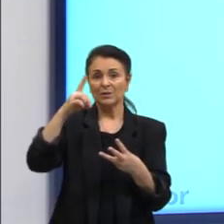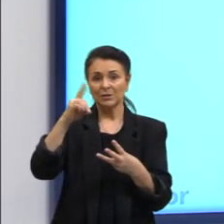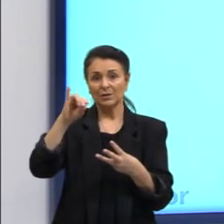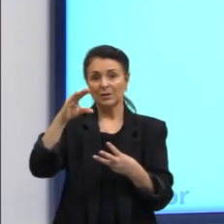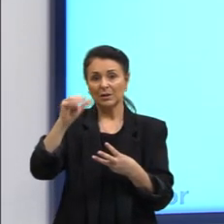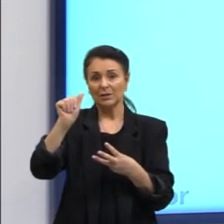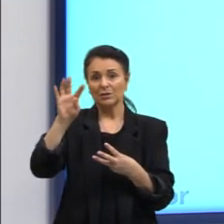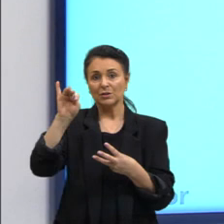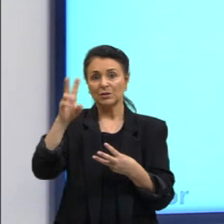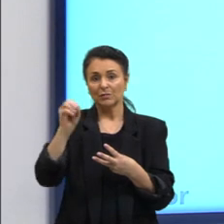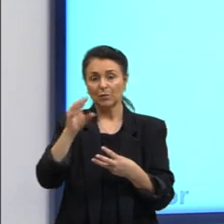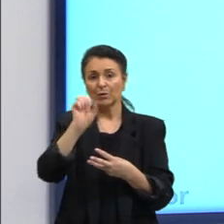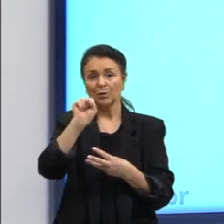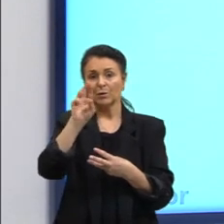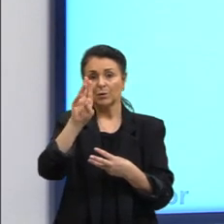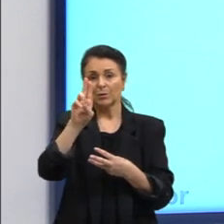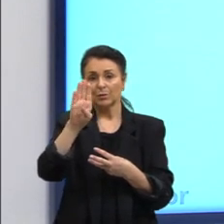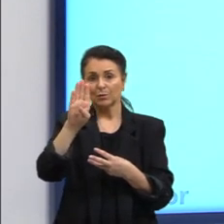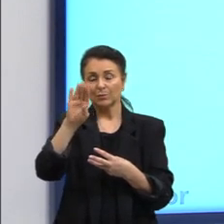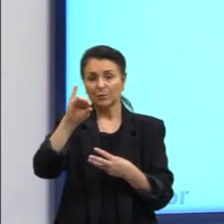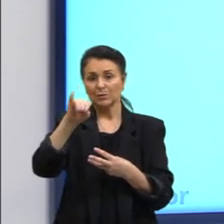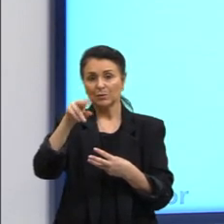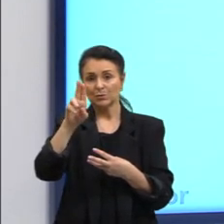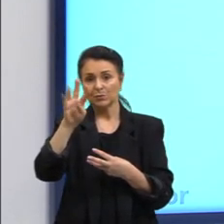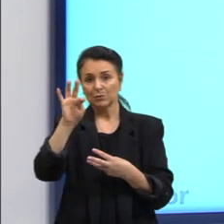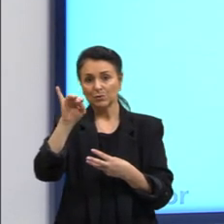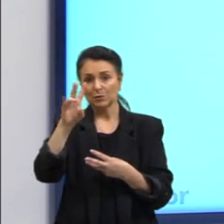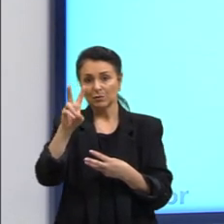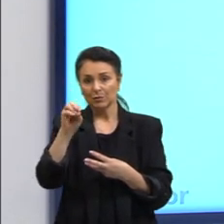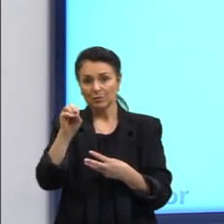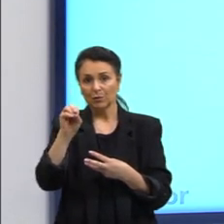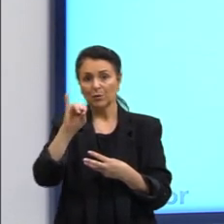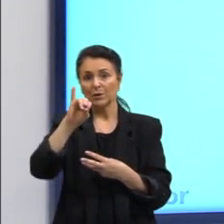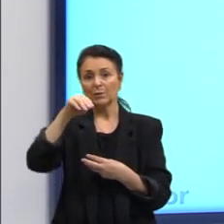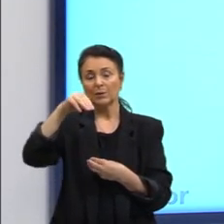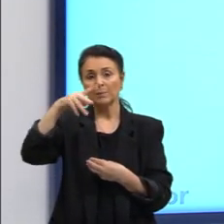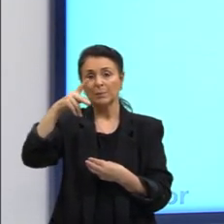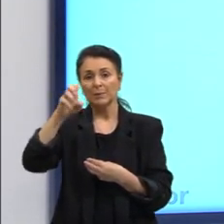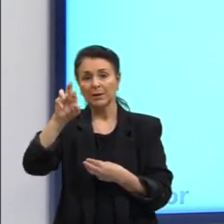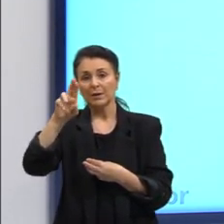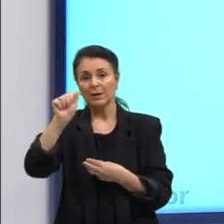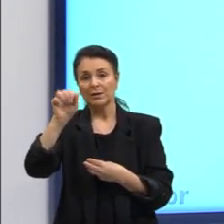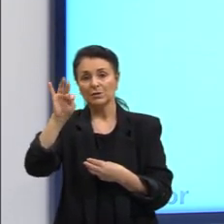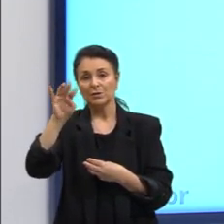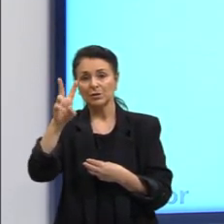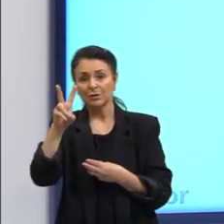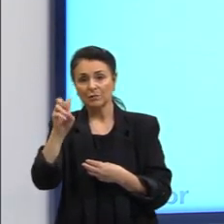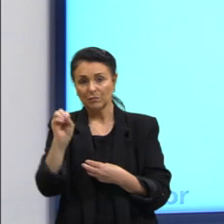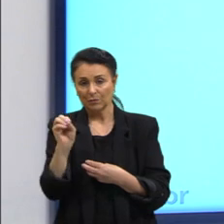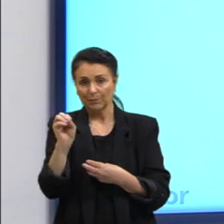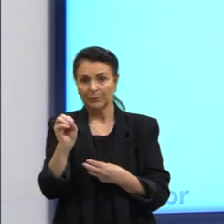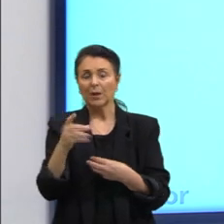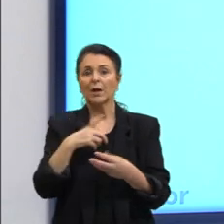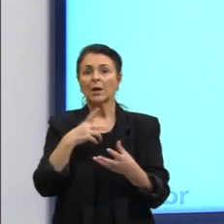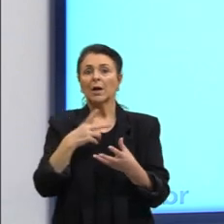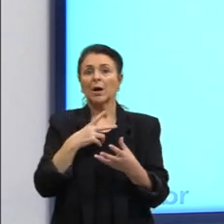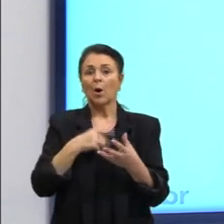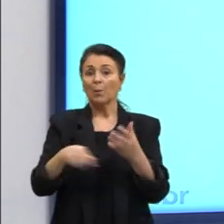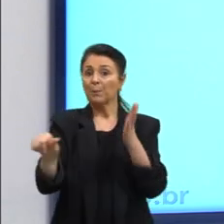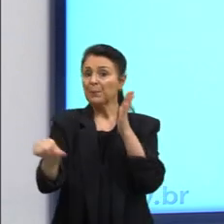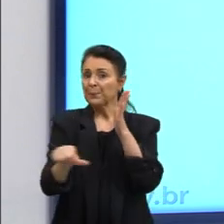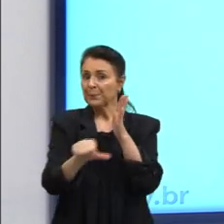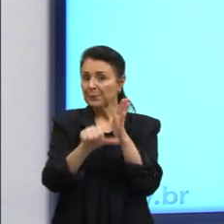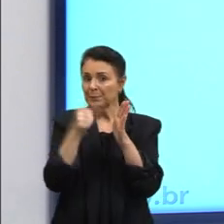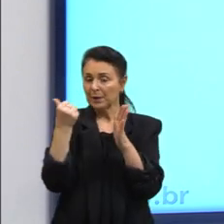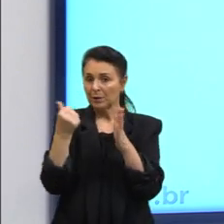Subjuntivo E imperativo O modo indicativo É quando a gente Se refere A fatos reais